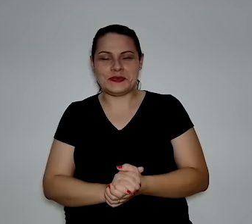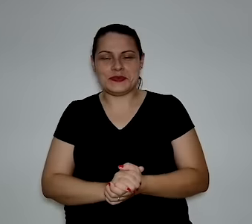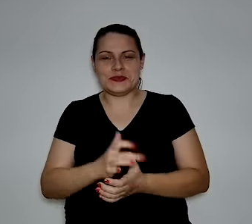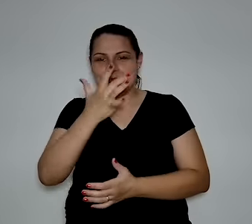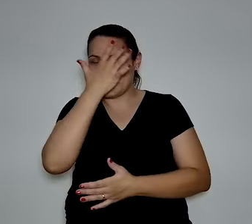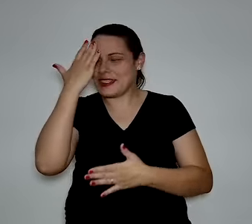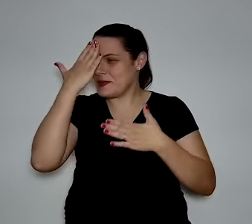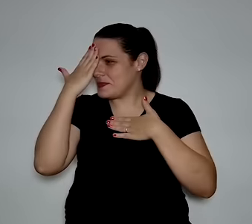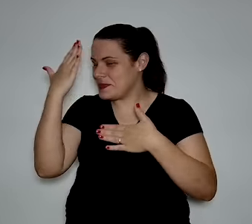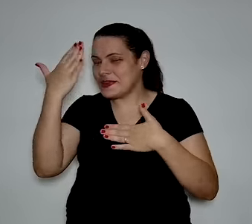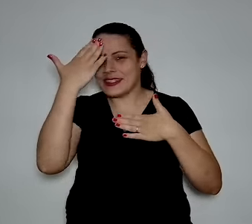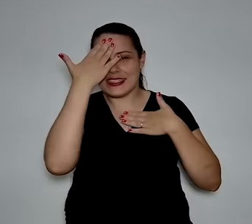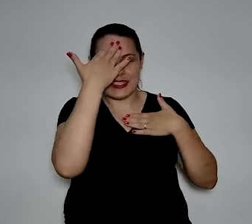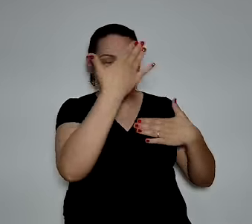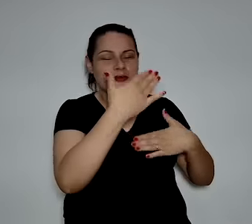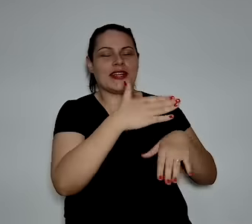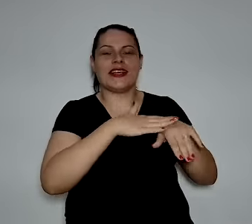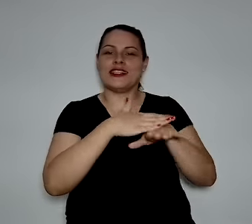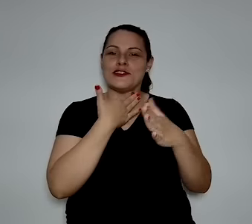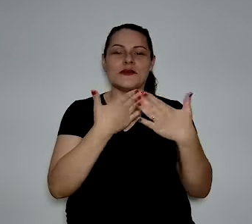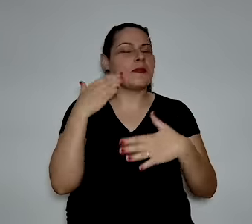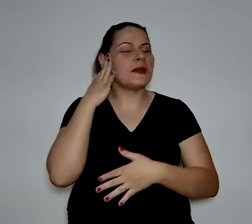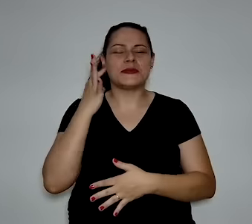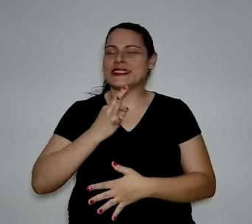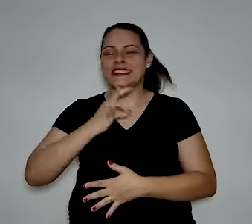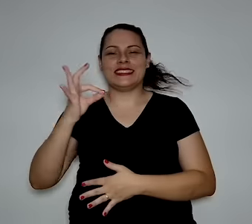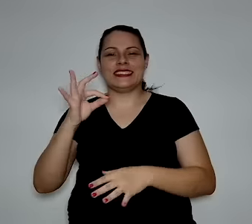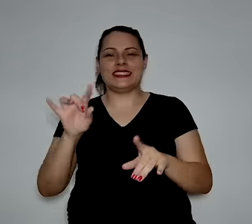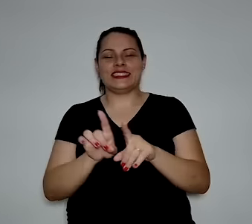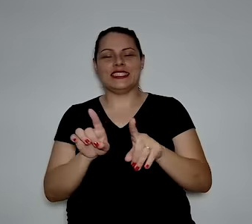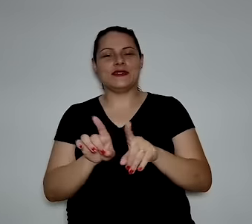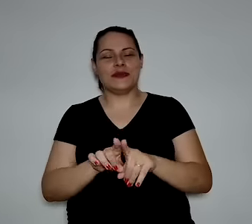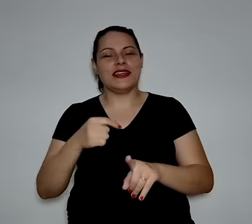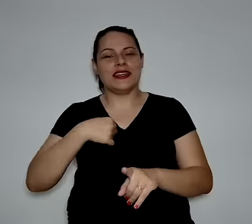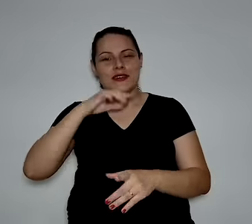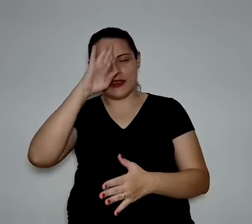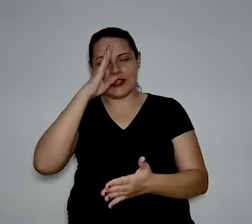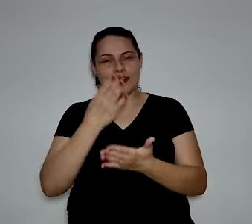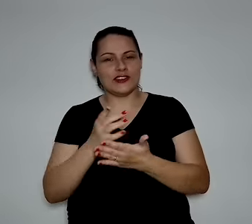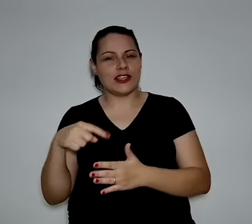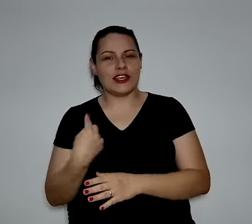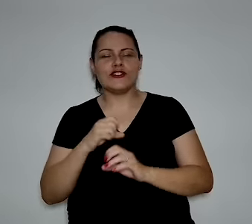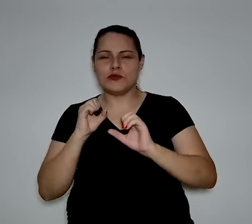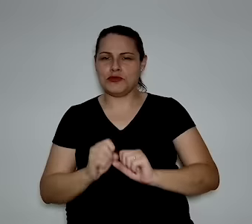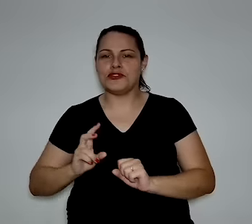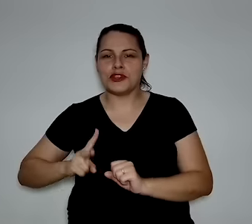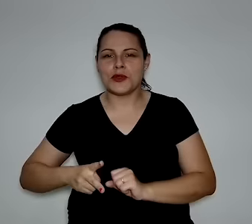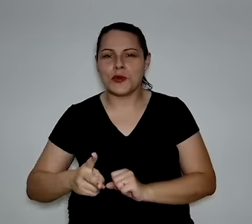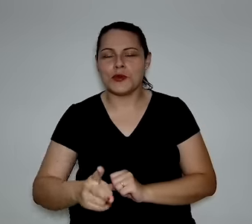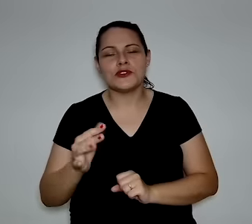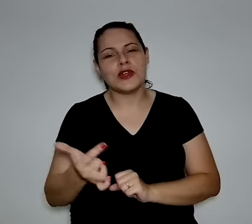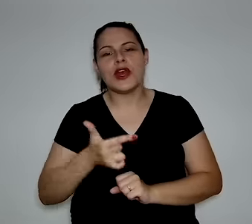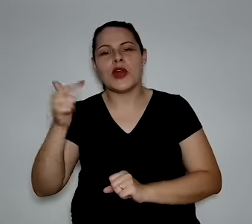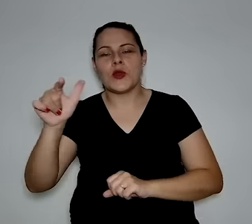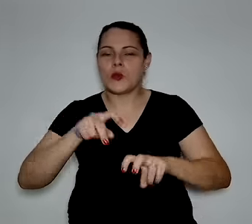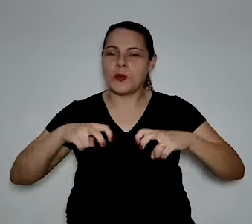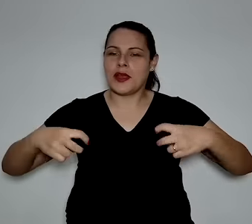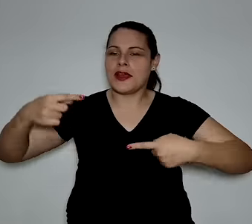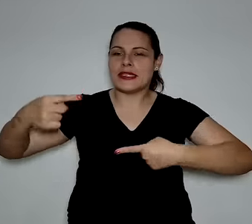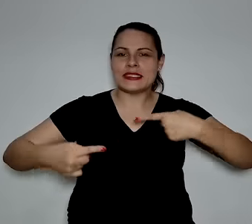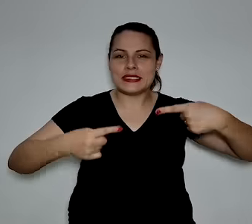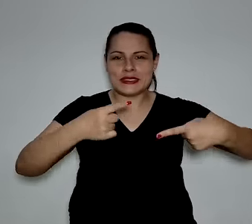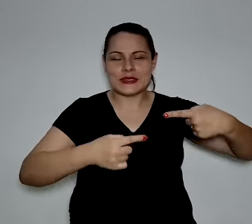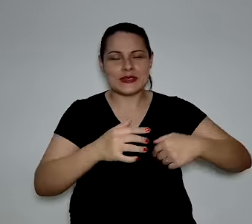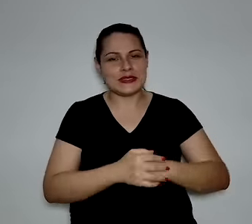Enfim, gente, muito obrigado, foi um papo excelente aqui, acho que a gente devia continuar depois aí, fazer outros